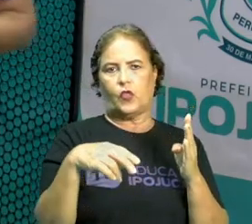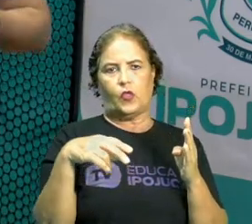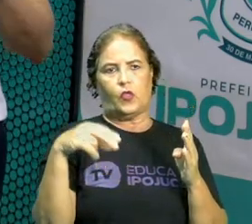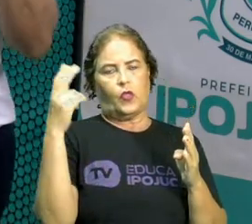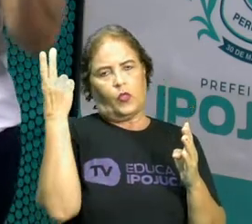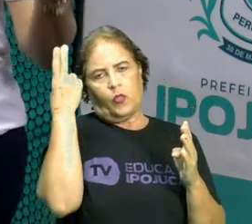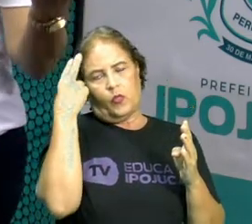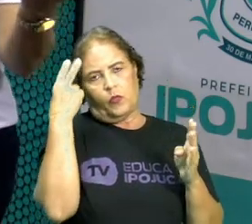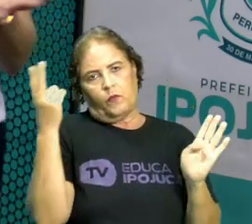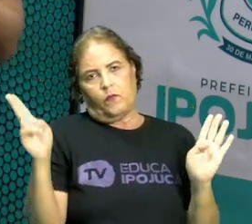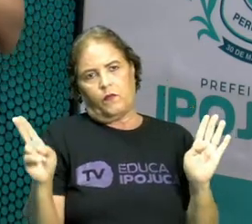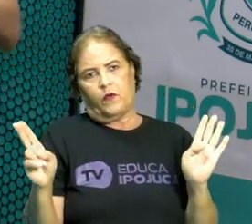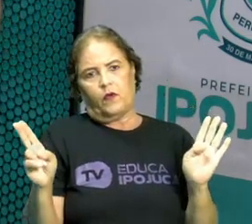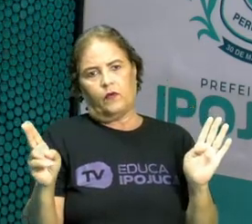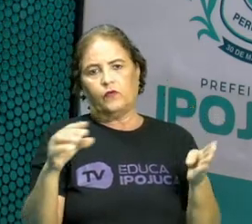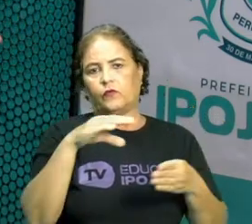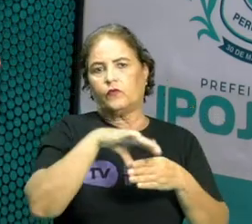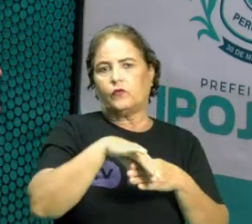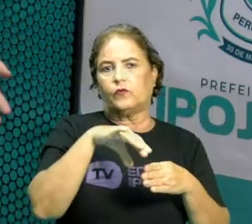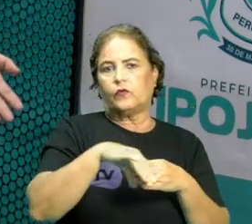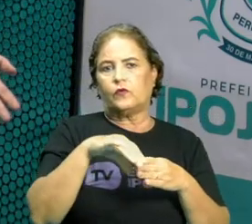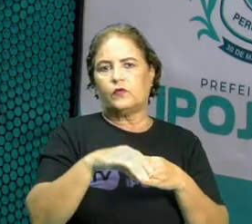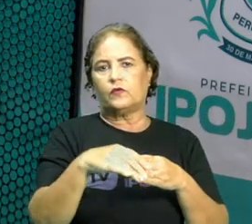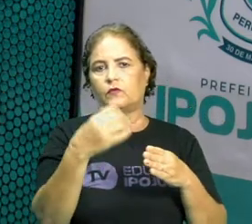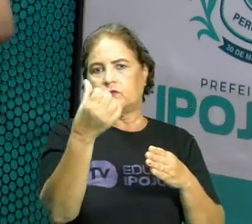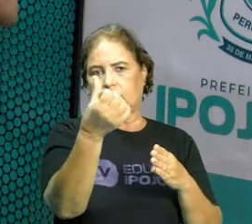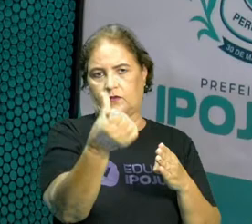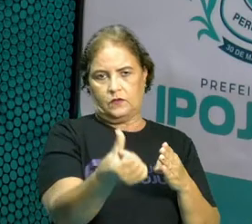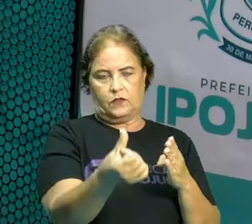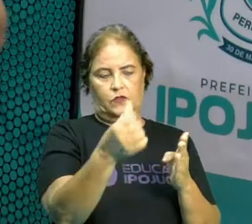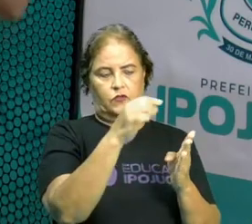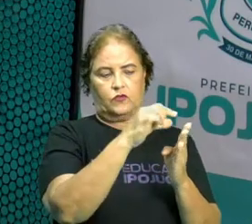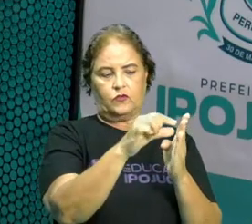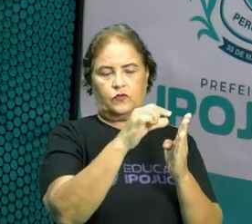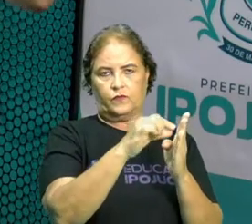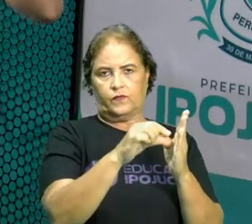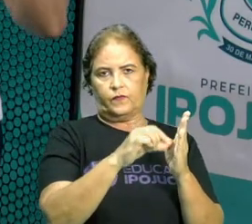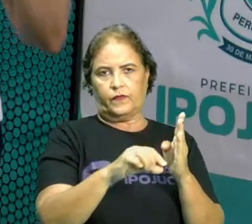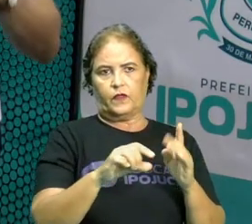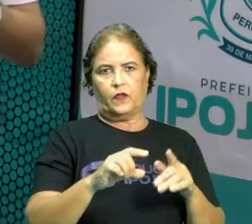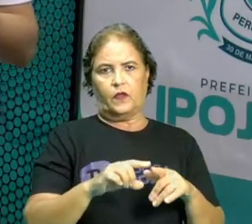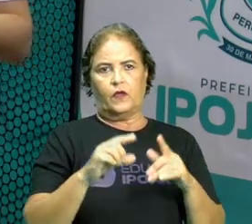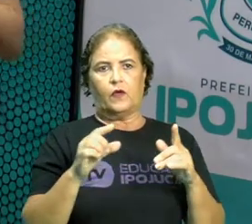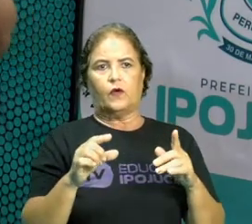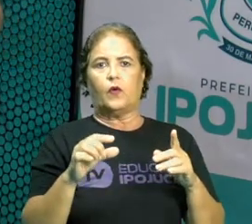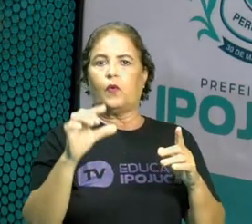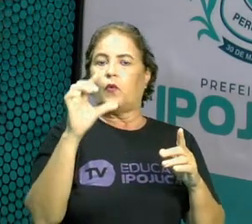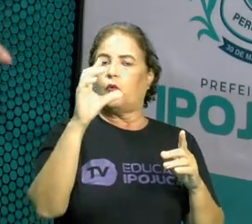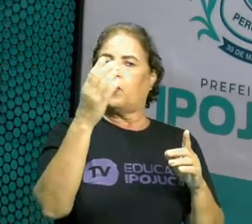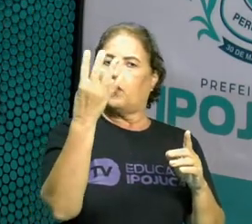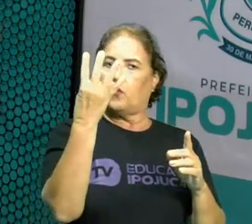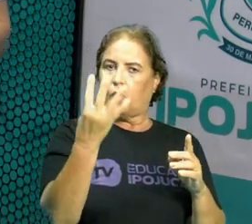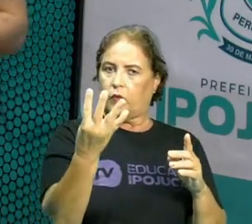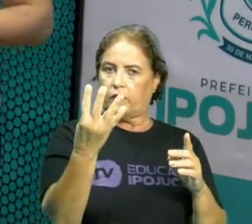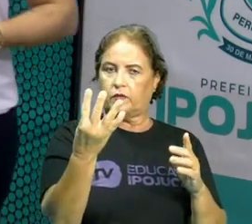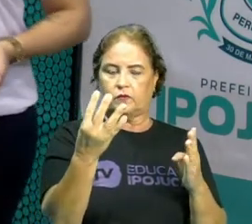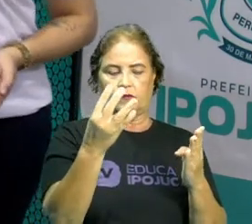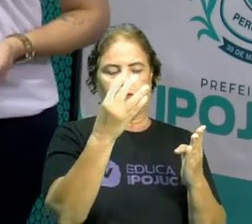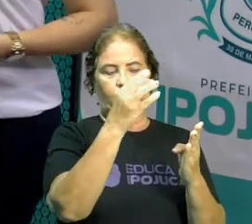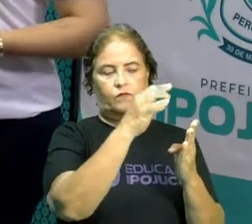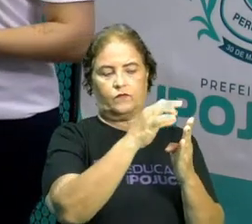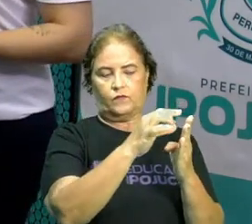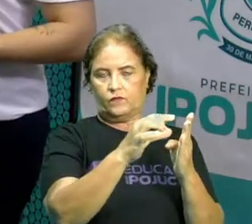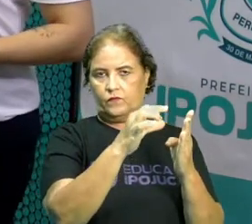Aí, você já fica a dica. Produzam em cestilhas, tá certo? No mínimo, quatro estrofes, cada uma delas,